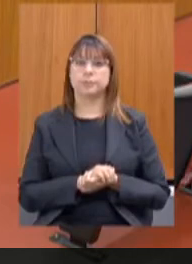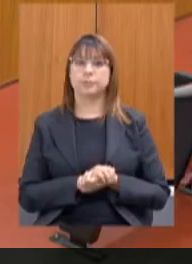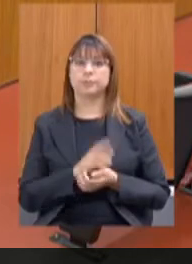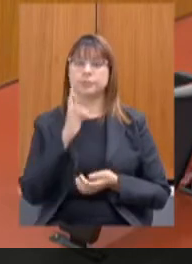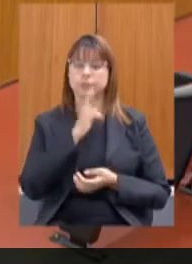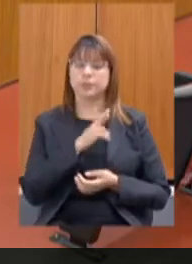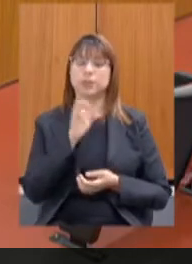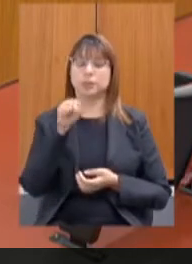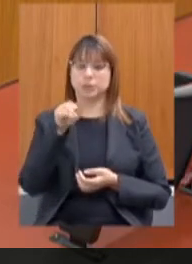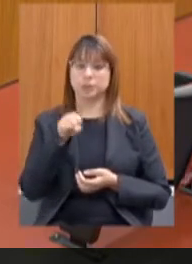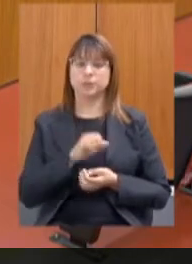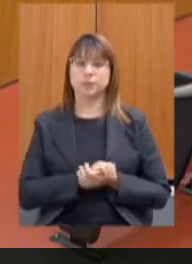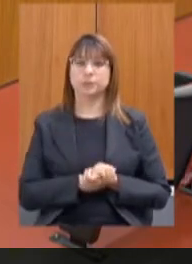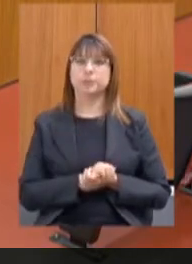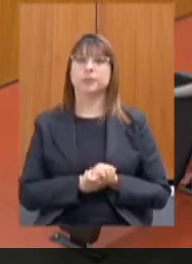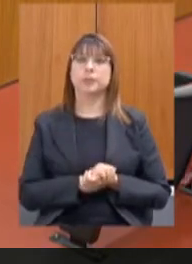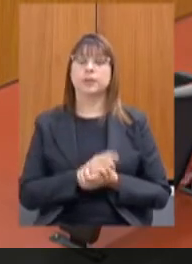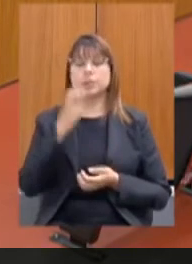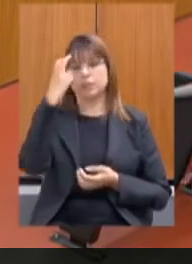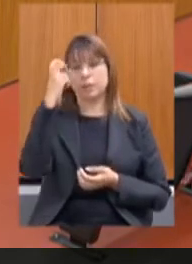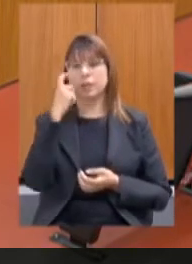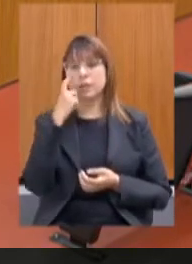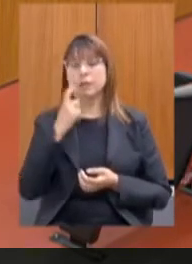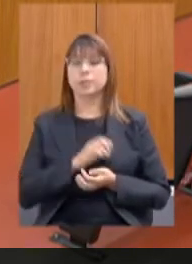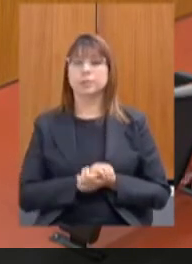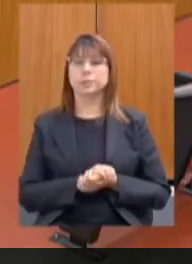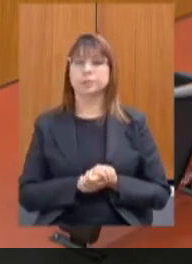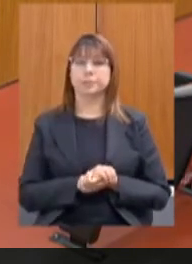voto sim deputado Zé Guilherme